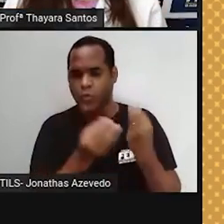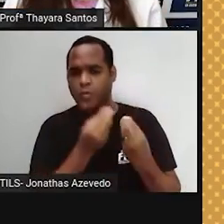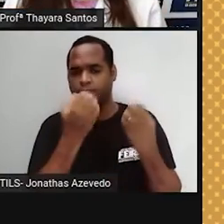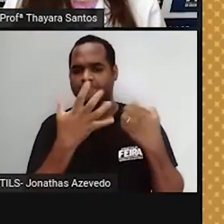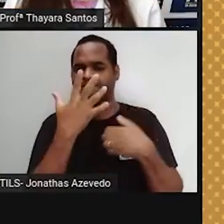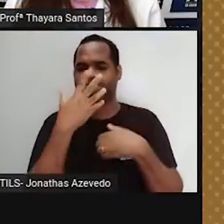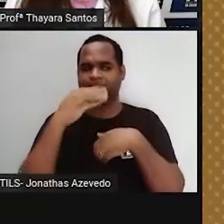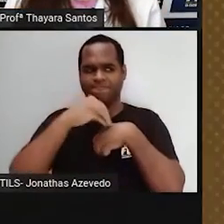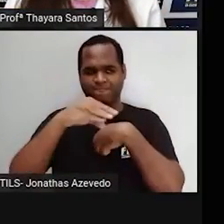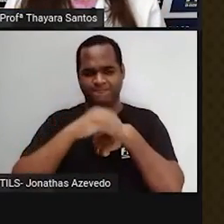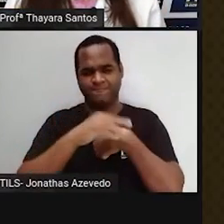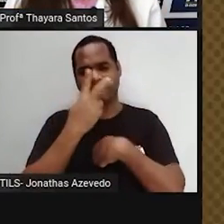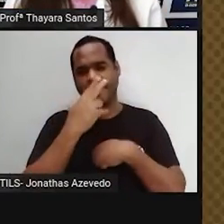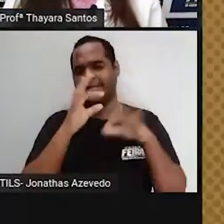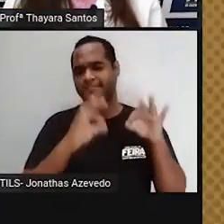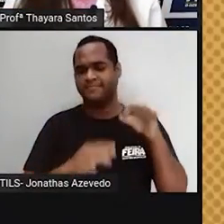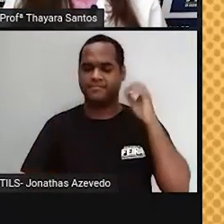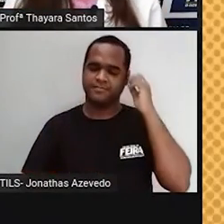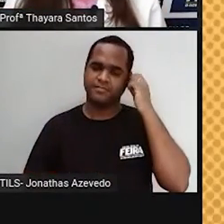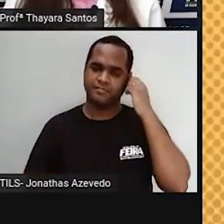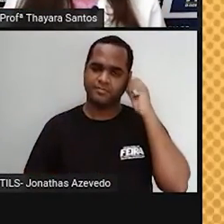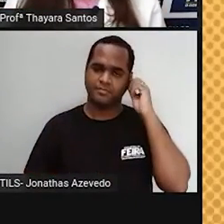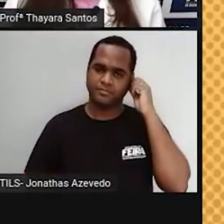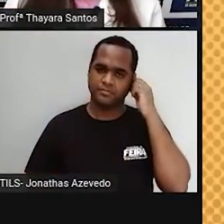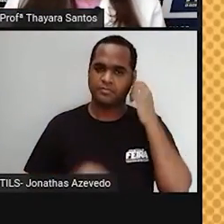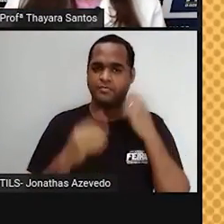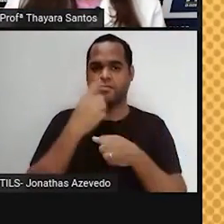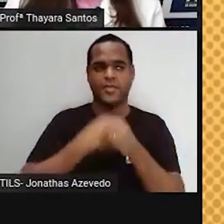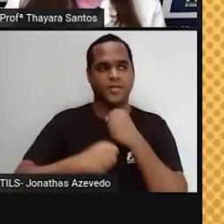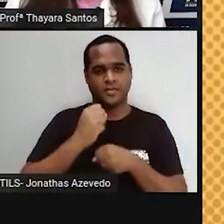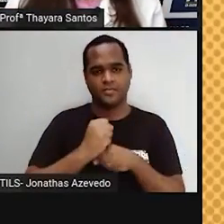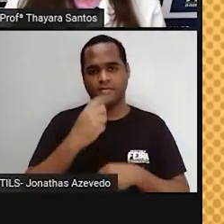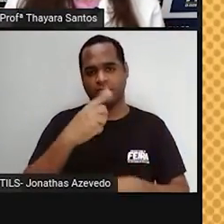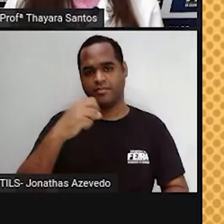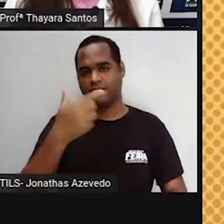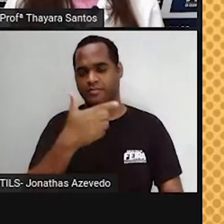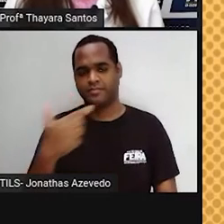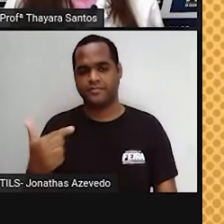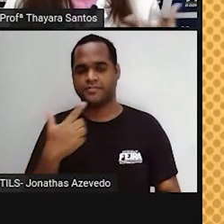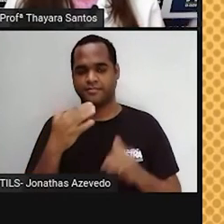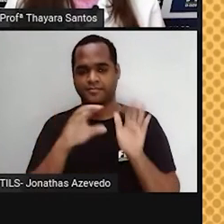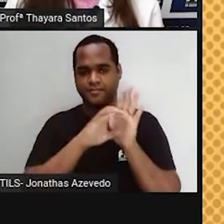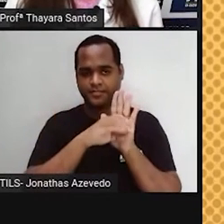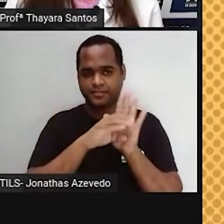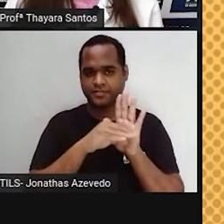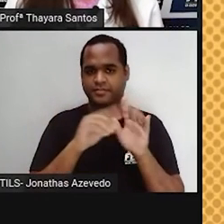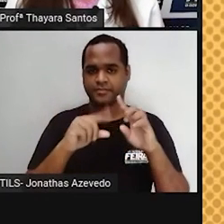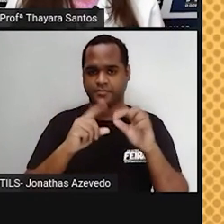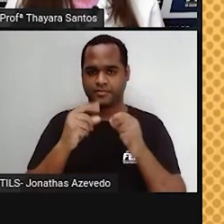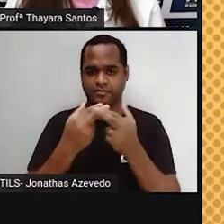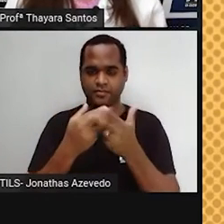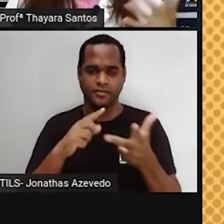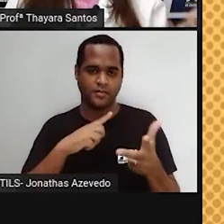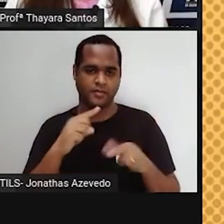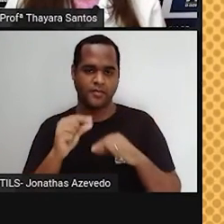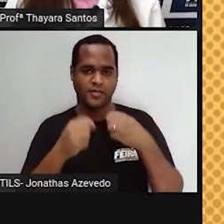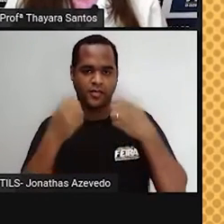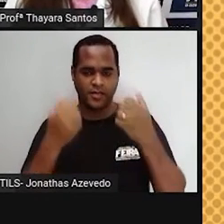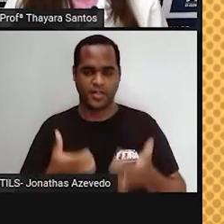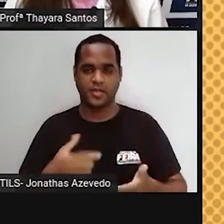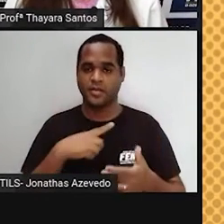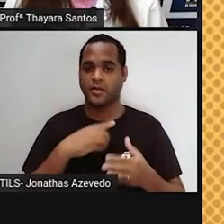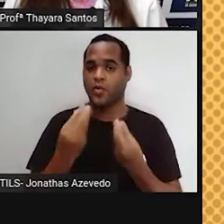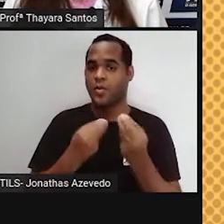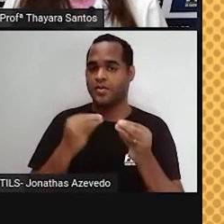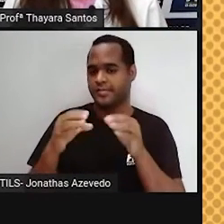orientação. E, a partir de 1922, o conceito astronômico de constelação passou a ser mais do que mero